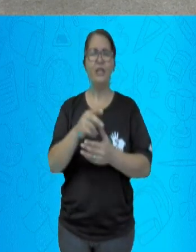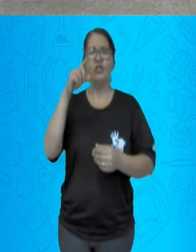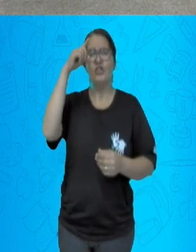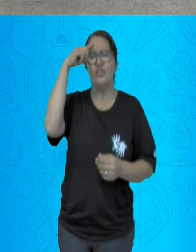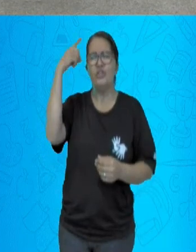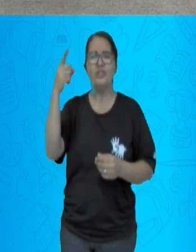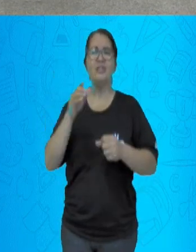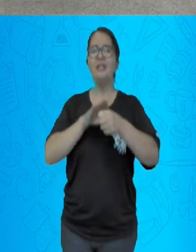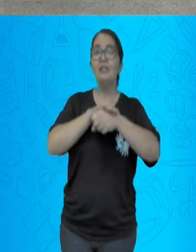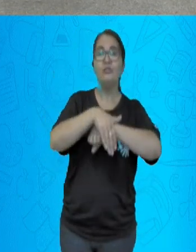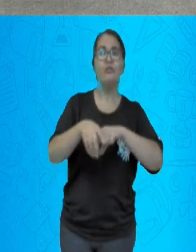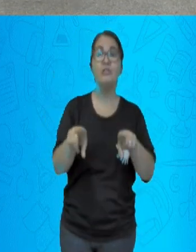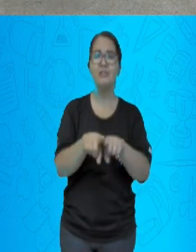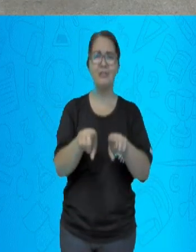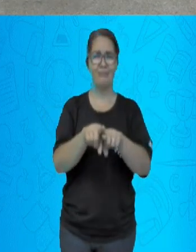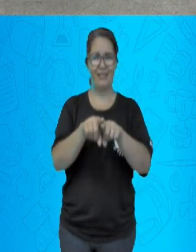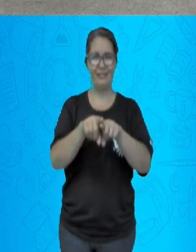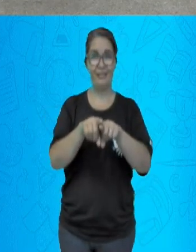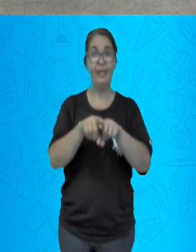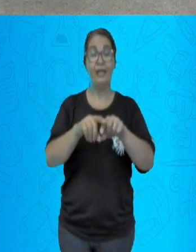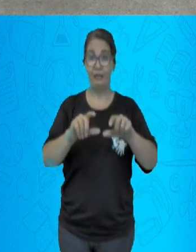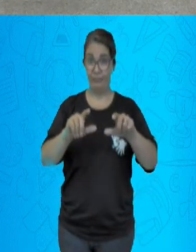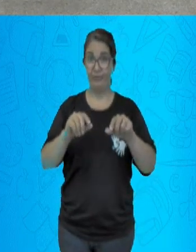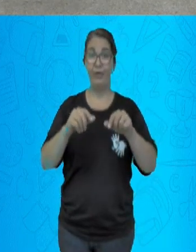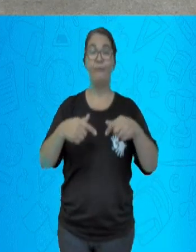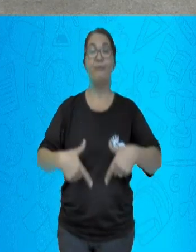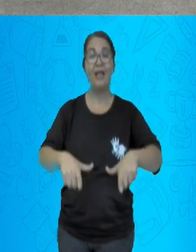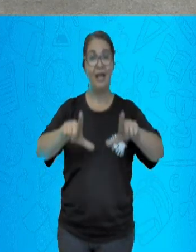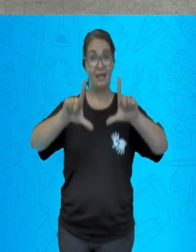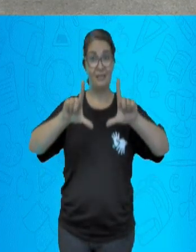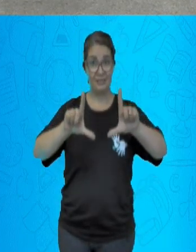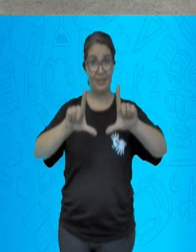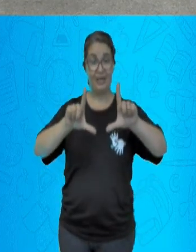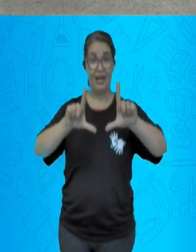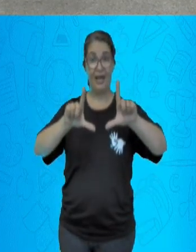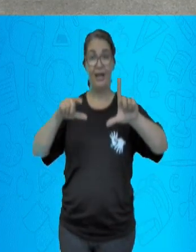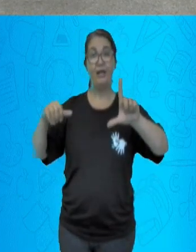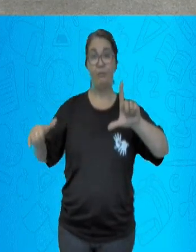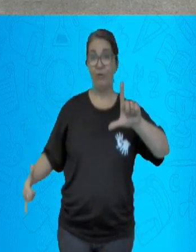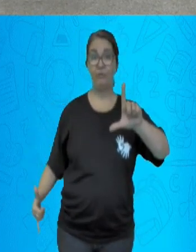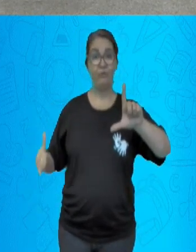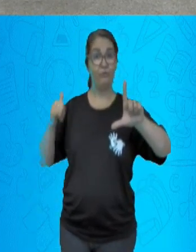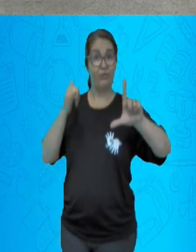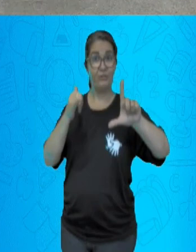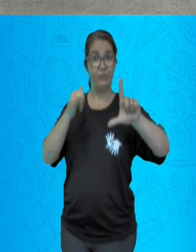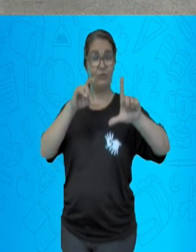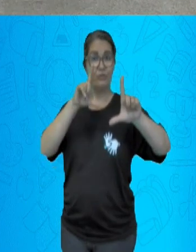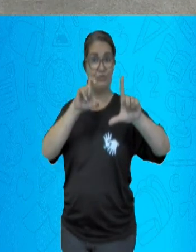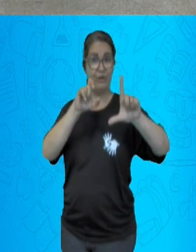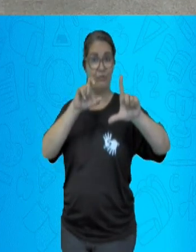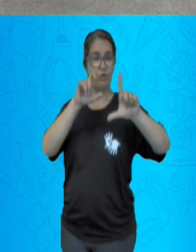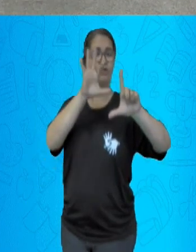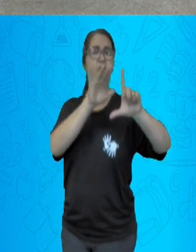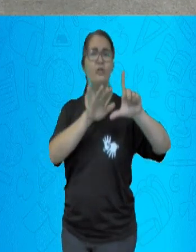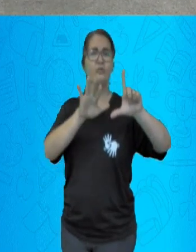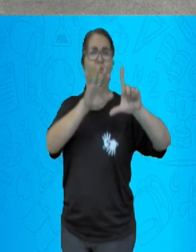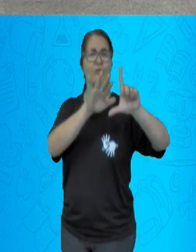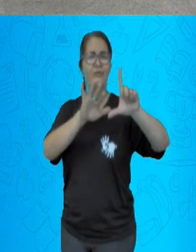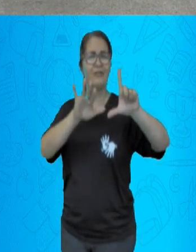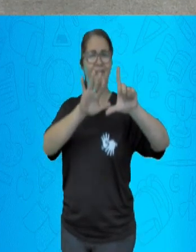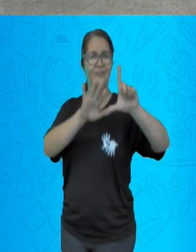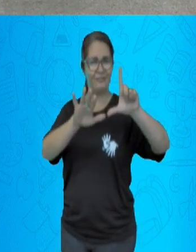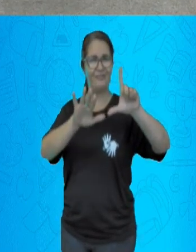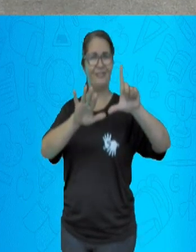e noite. Para acessar a nossa plataforma SMEDGV, basta apontar a câmera do seu celular na